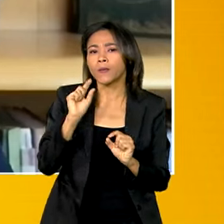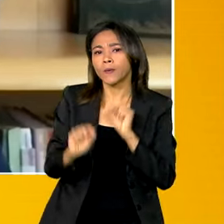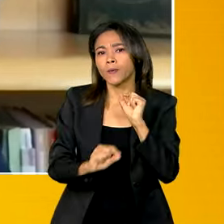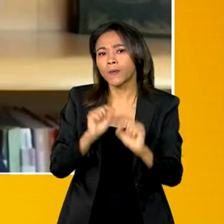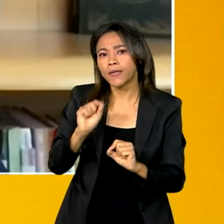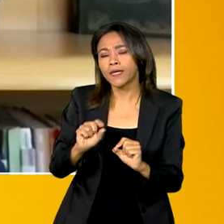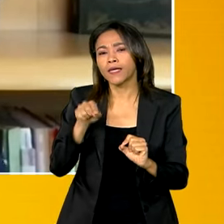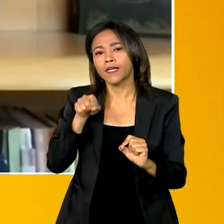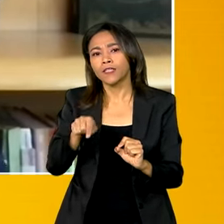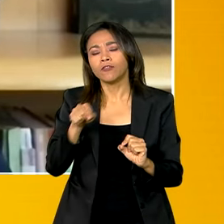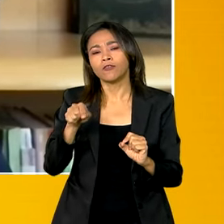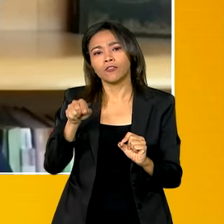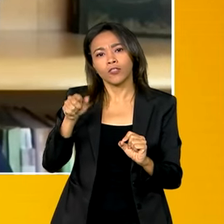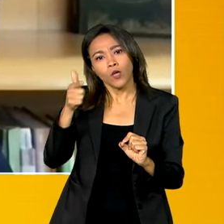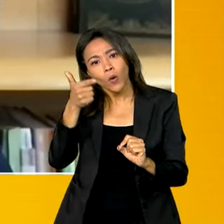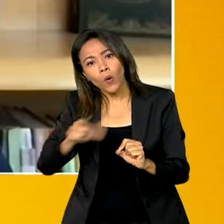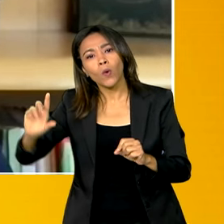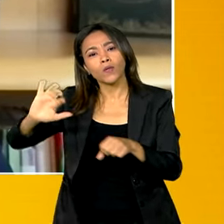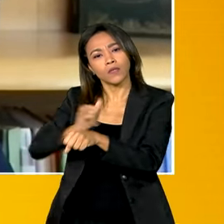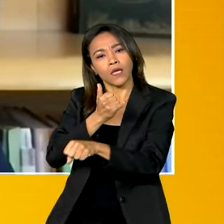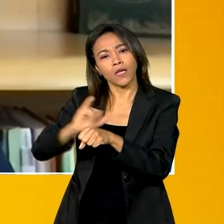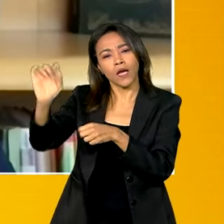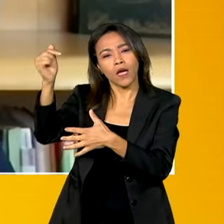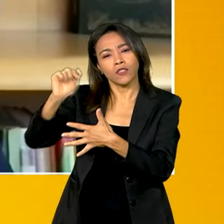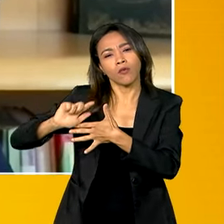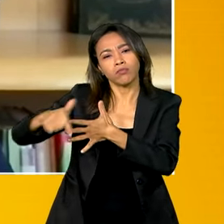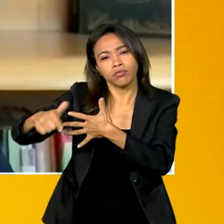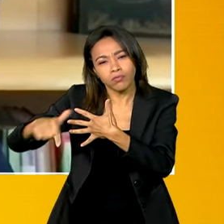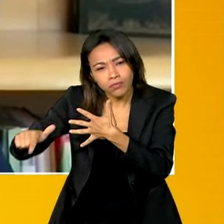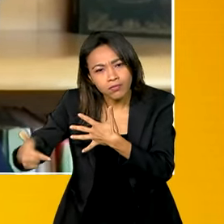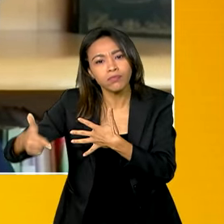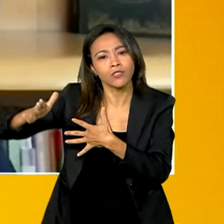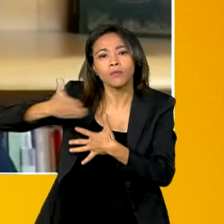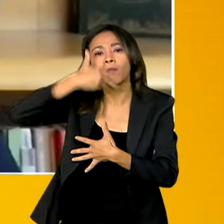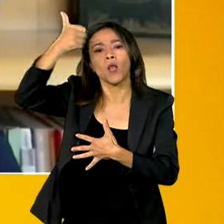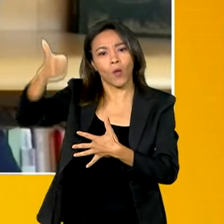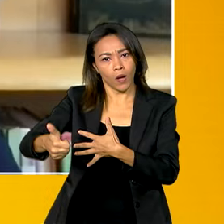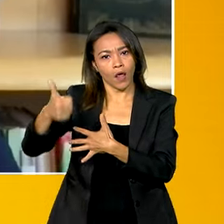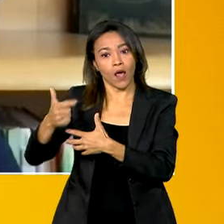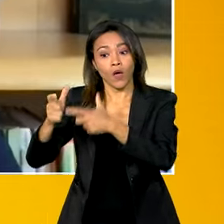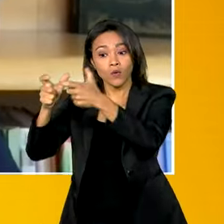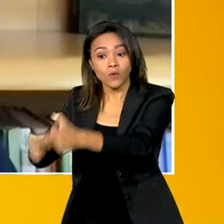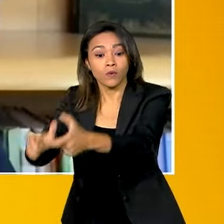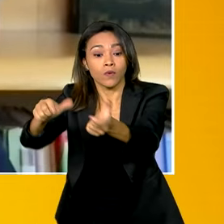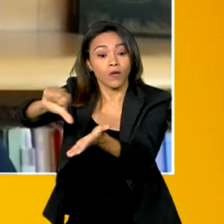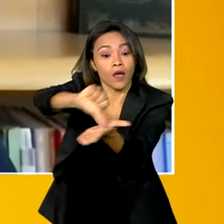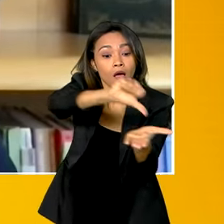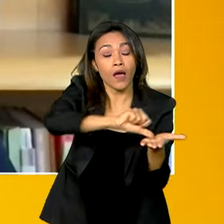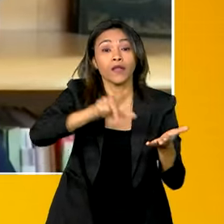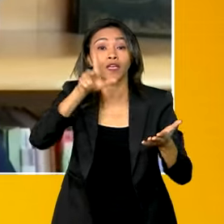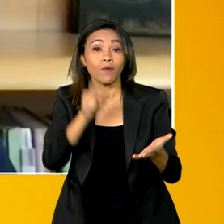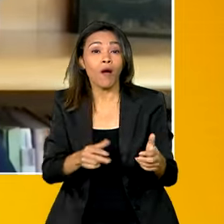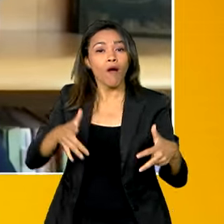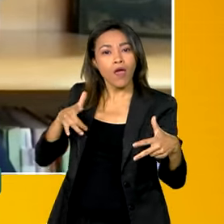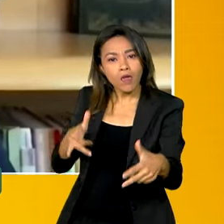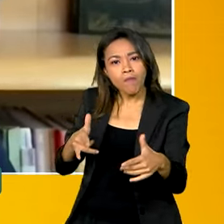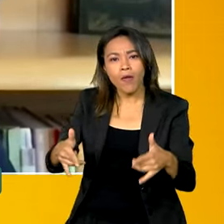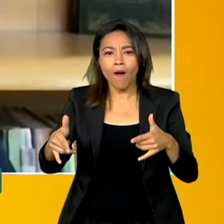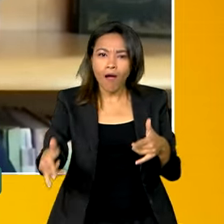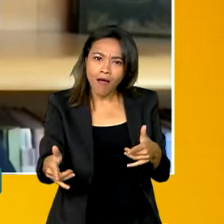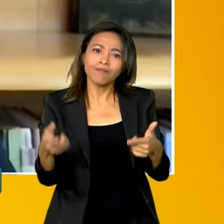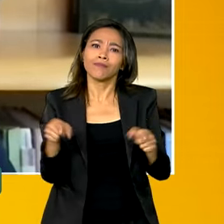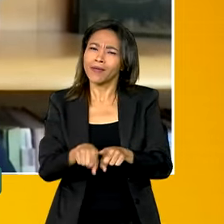renovação, outras ações nesse sentido de ampliar o ponto de estrutura, como a construção hip-hop. Então, tem várias